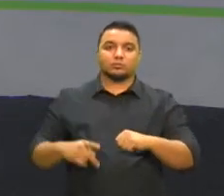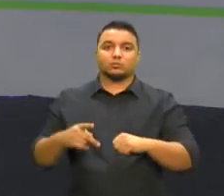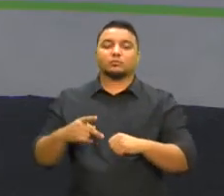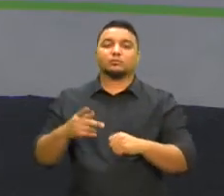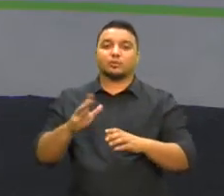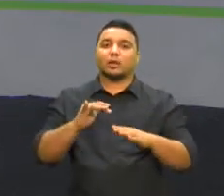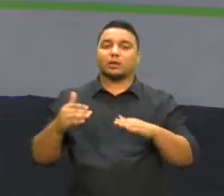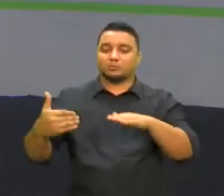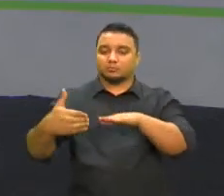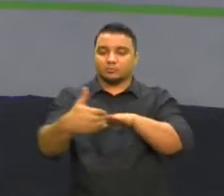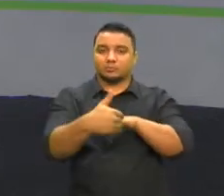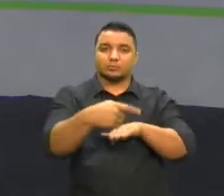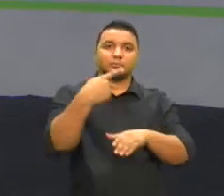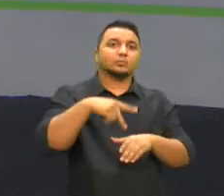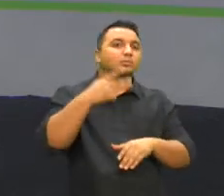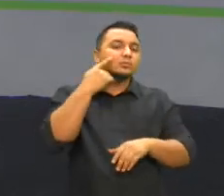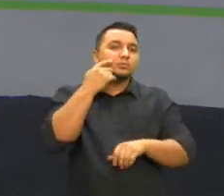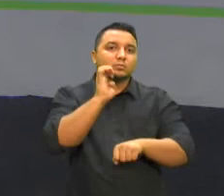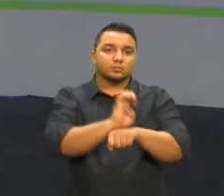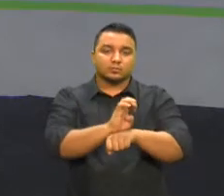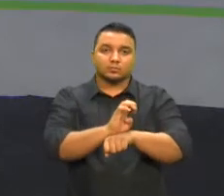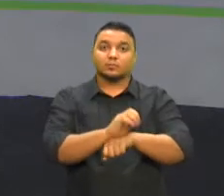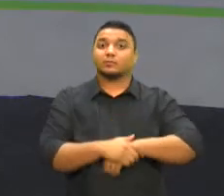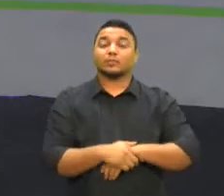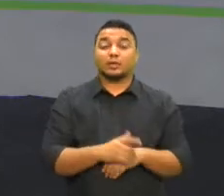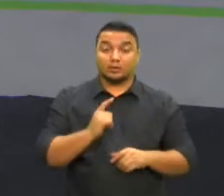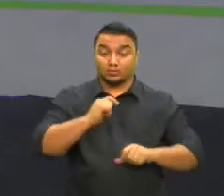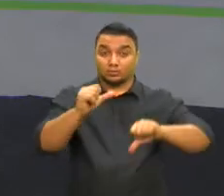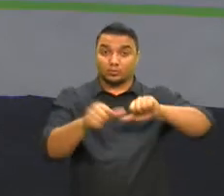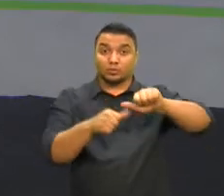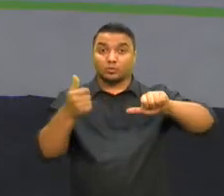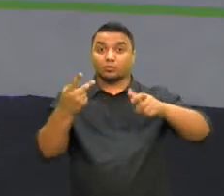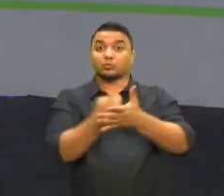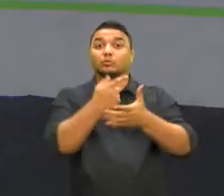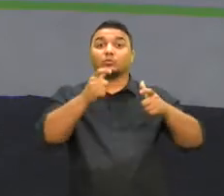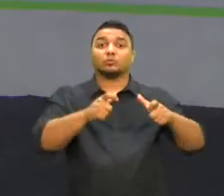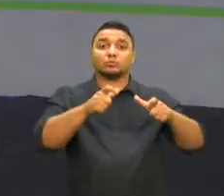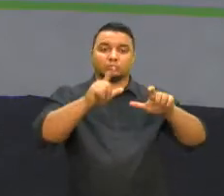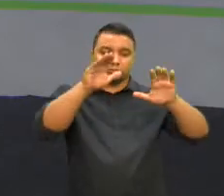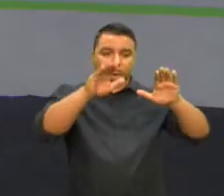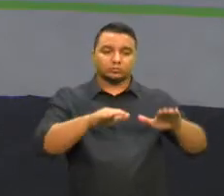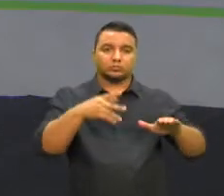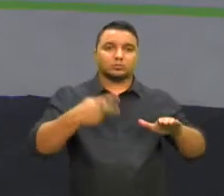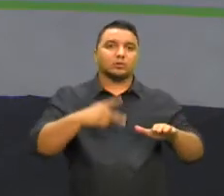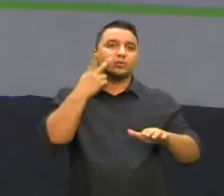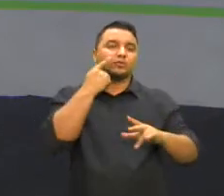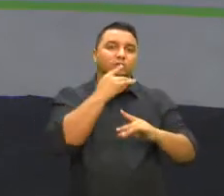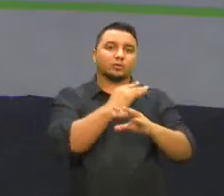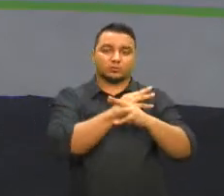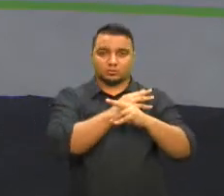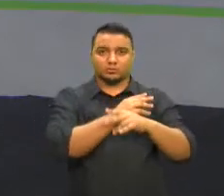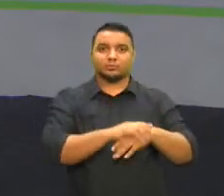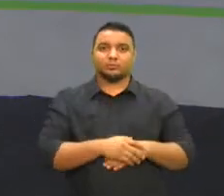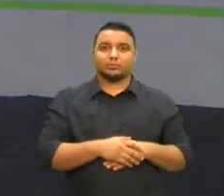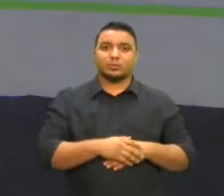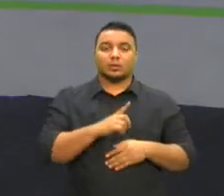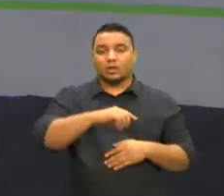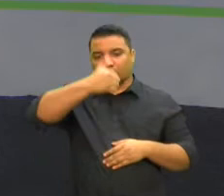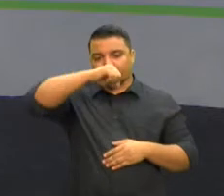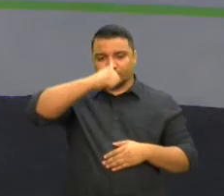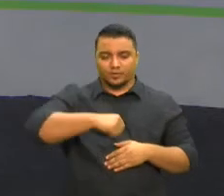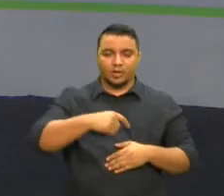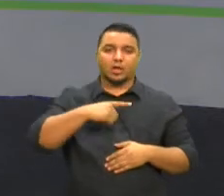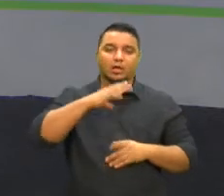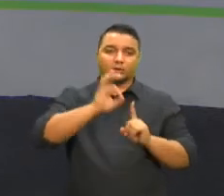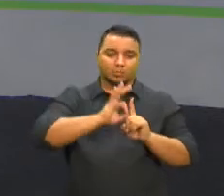fronteiras do estado. Uma das mudanças acontece no Aeroporto Internacional Pinto Martins. Além da ferição de temperatura corporal